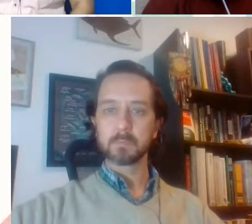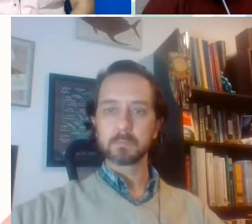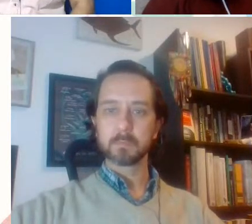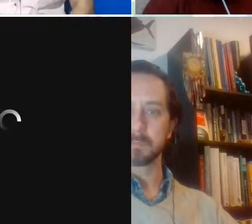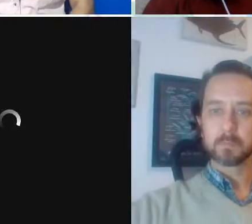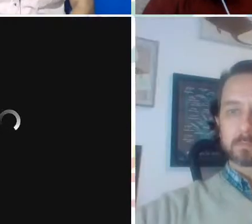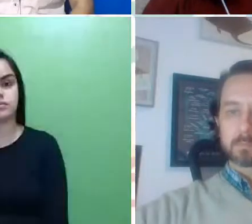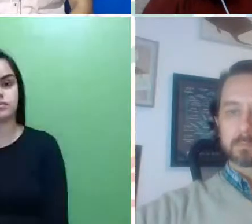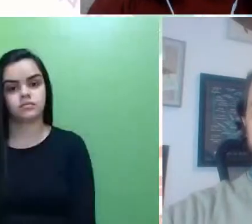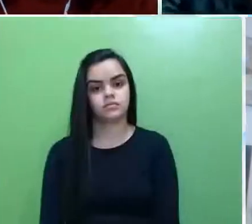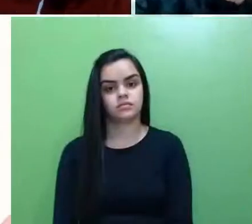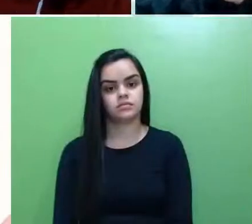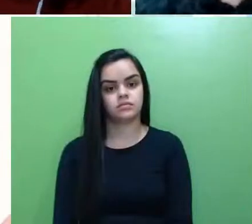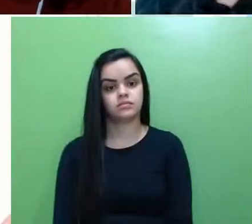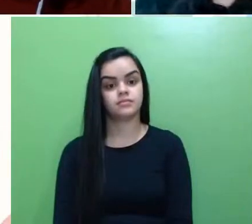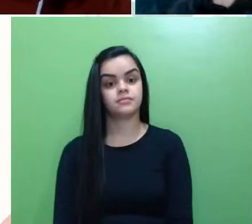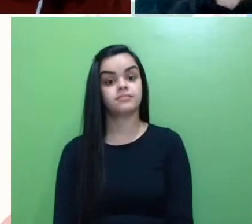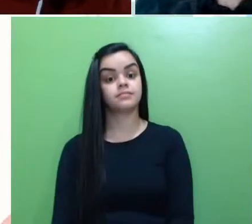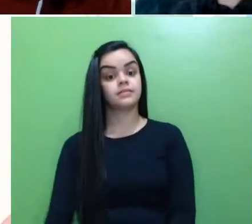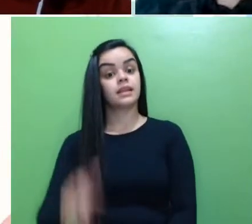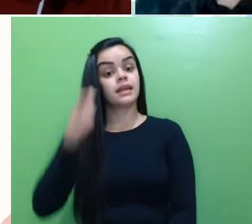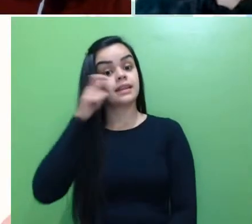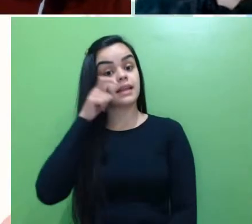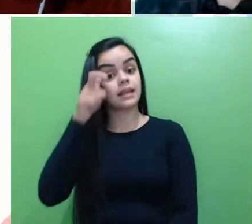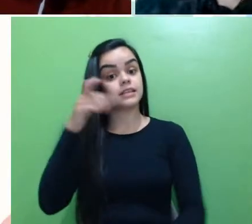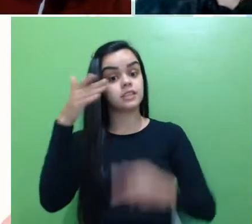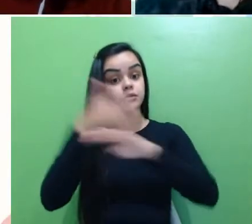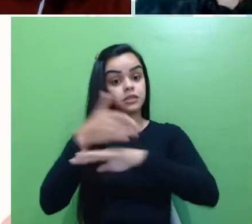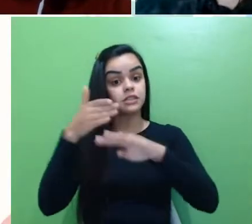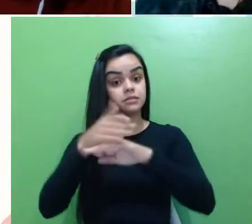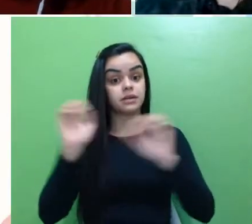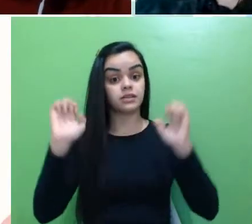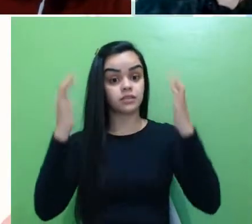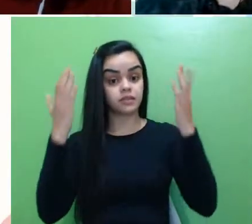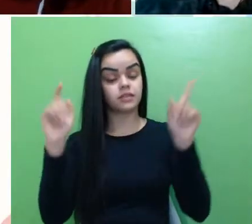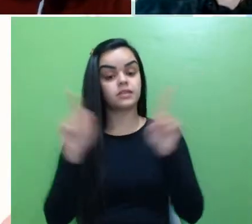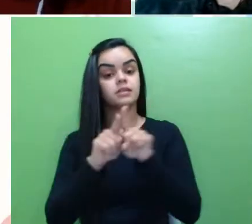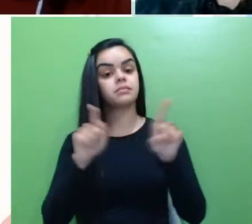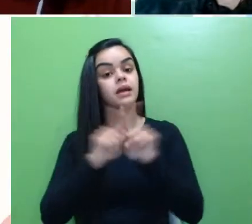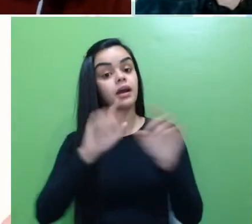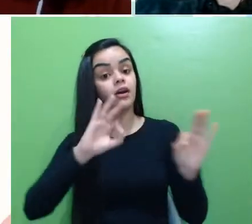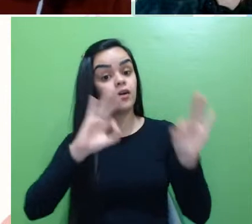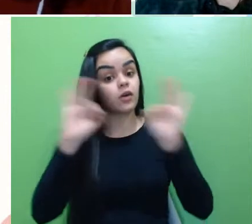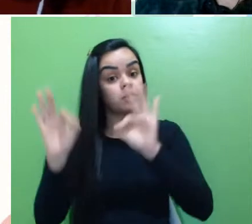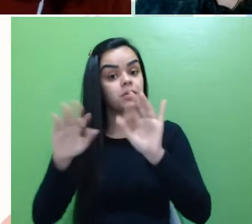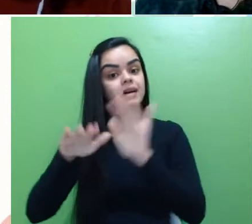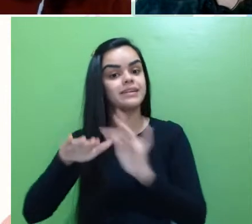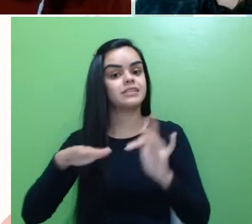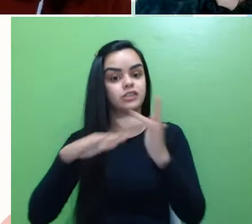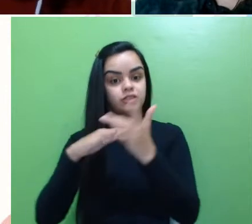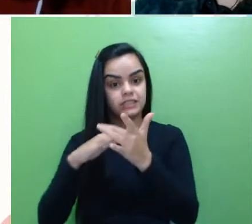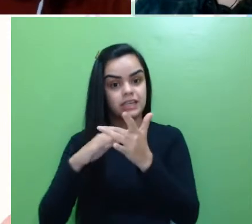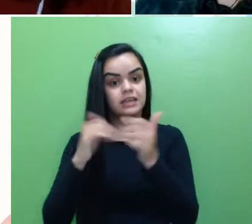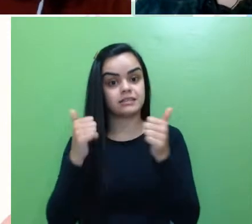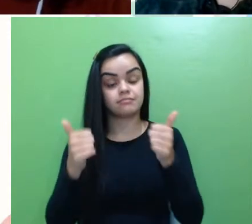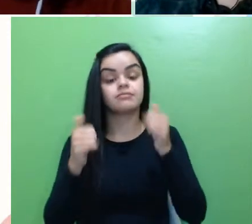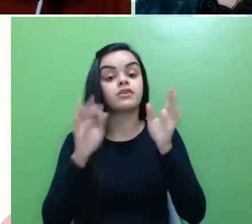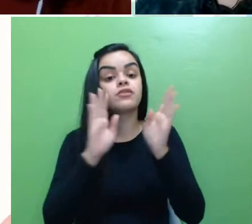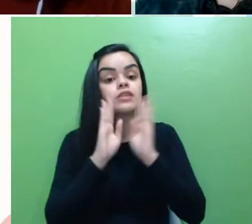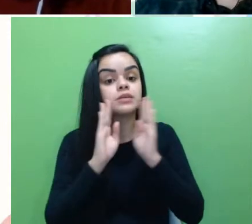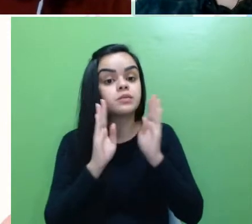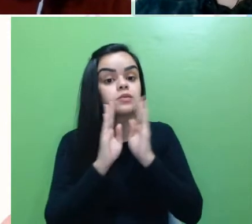É importante que quem tem interesse em participar do evento acompanhe as nossas redes sociais, né, Facebook,